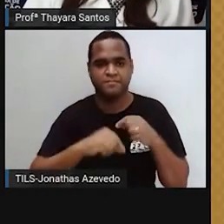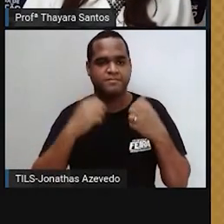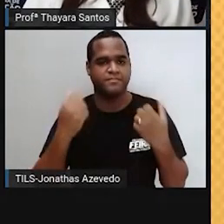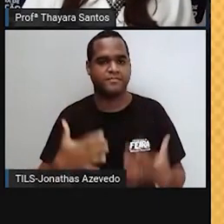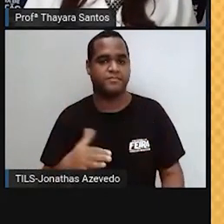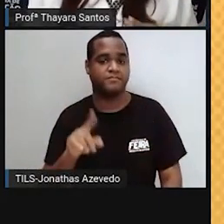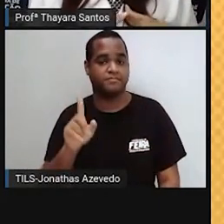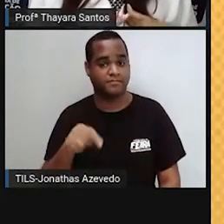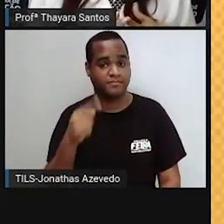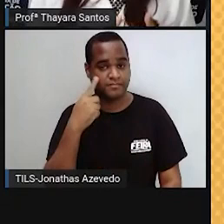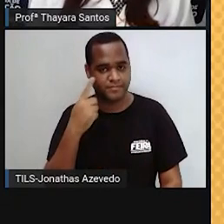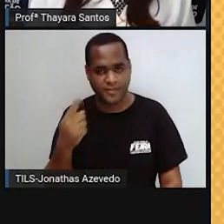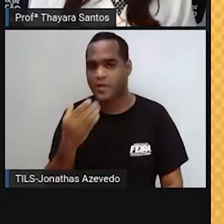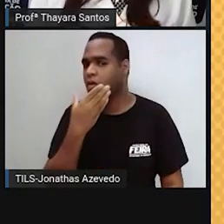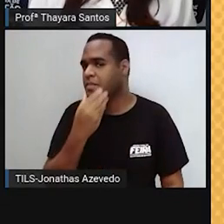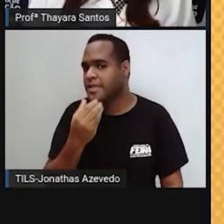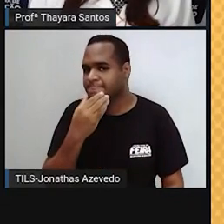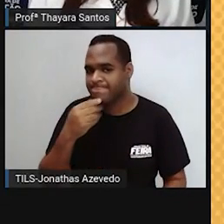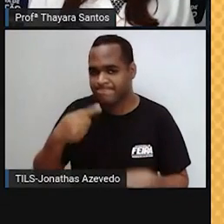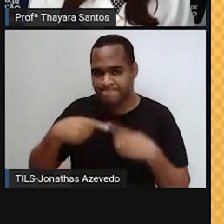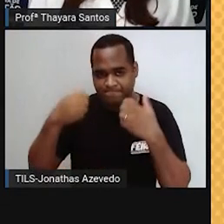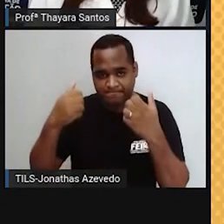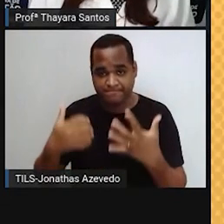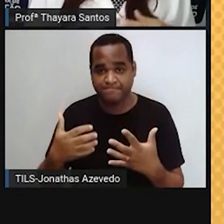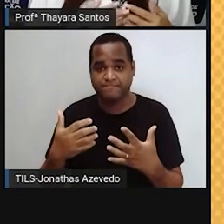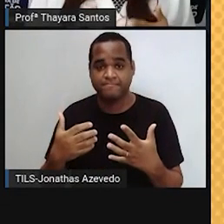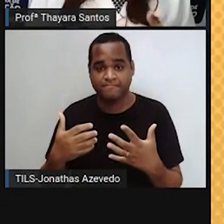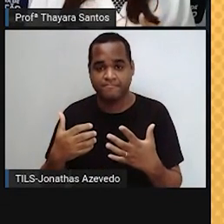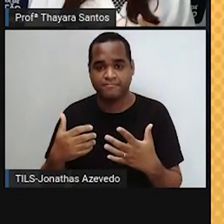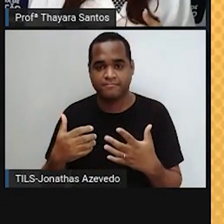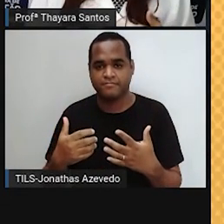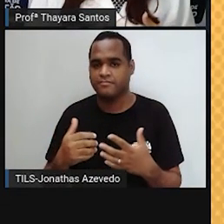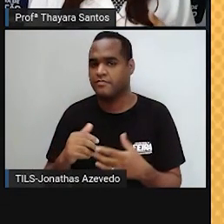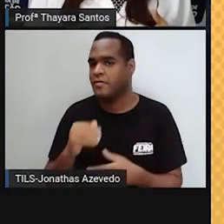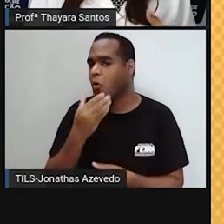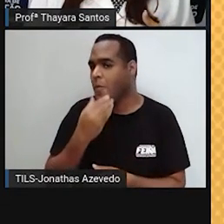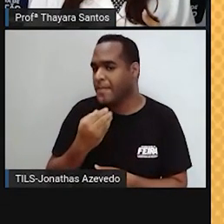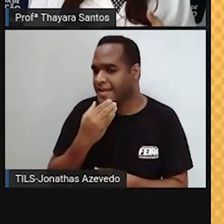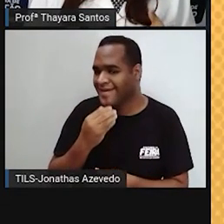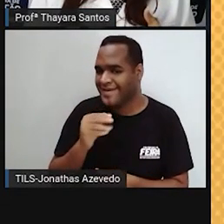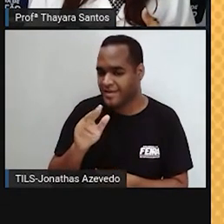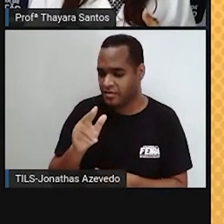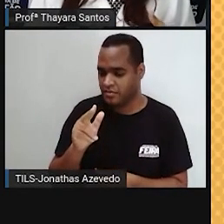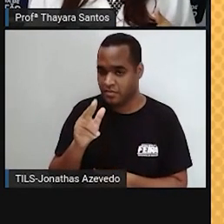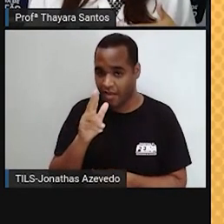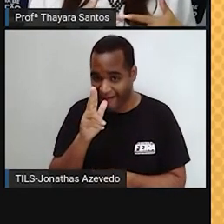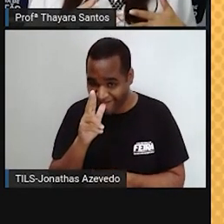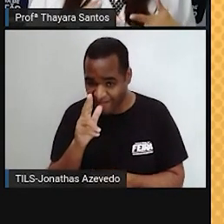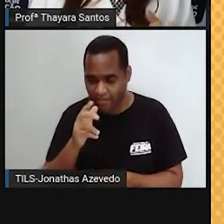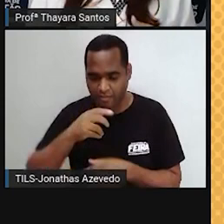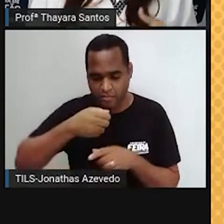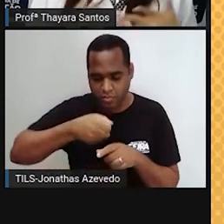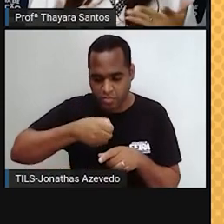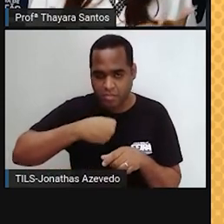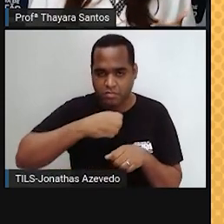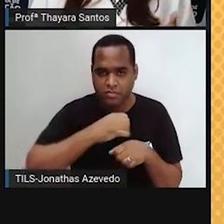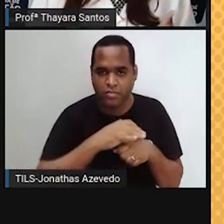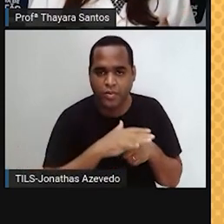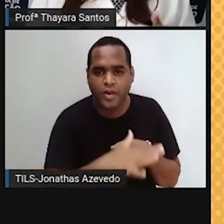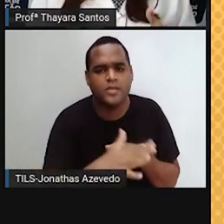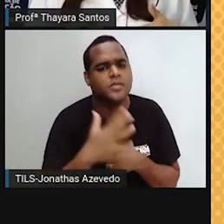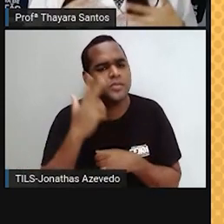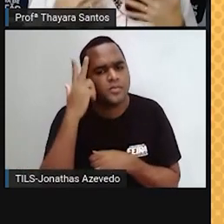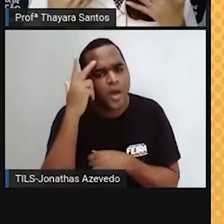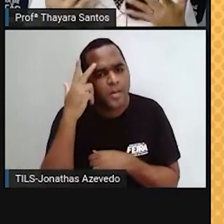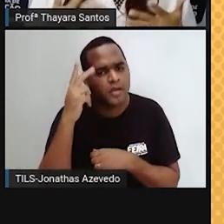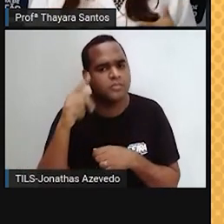Então, os homens, eles conseguem produzir espermatozoide durante a vida toda deles.